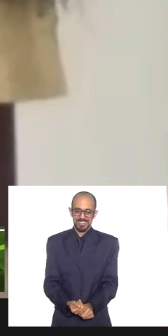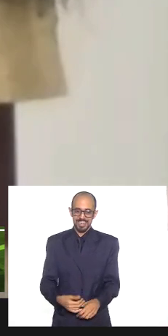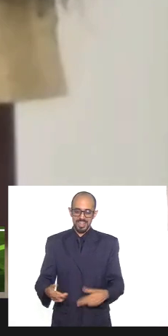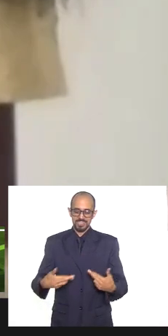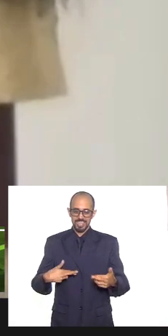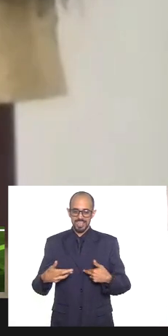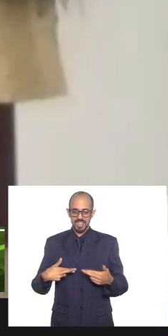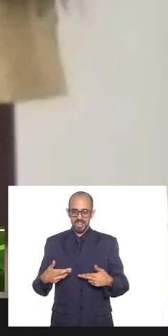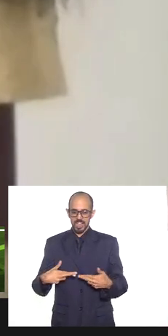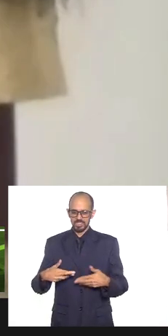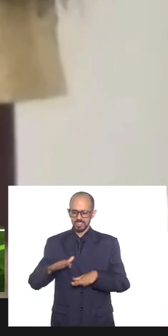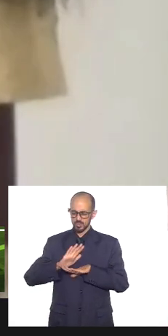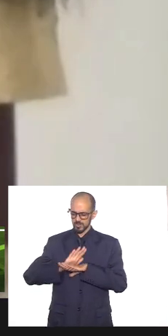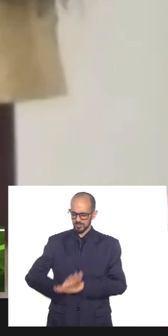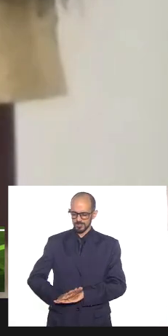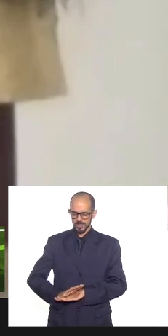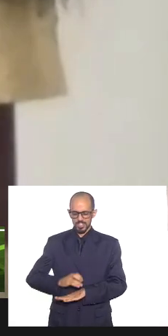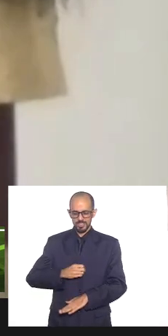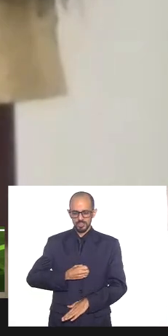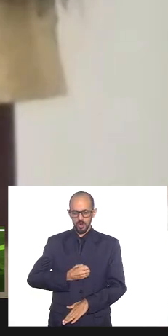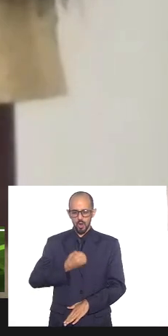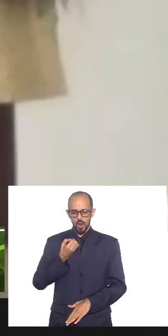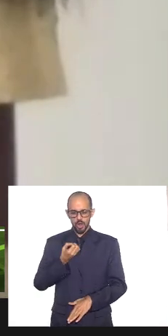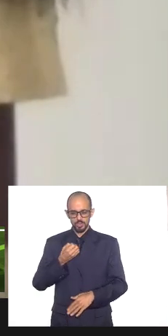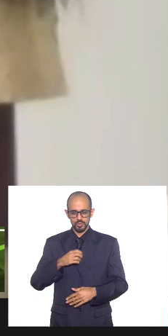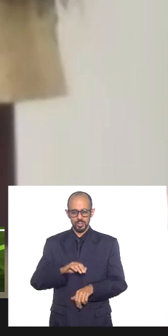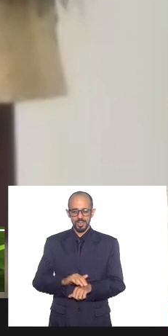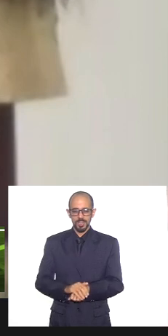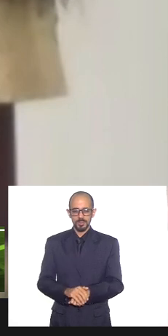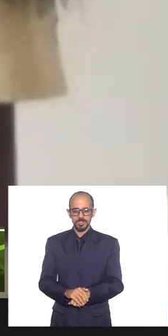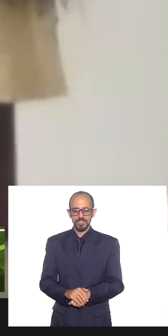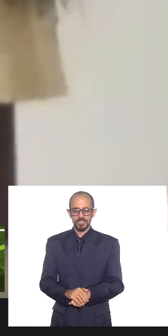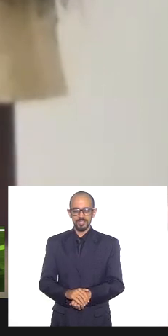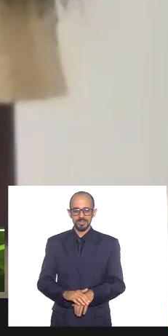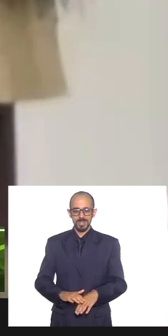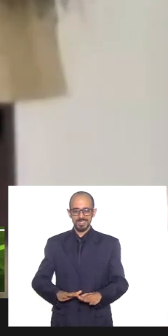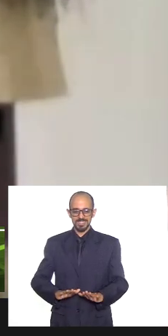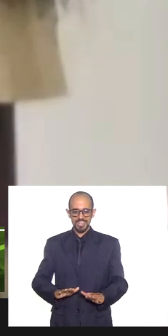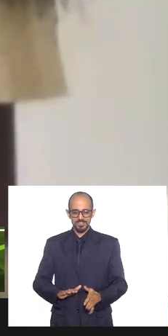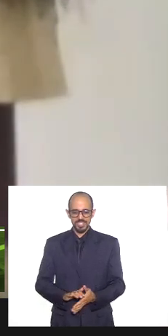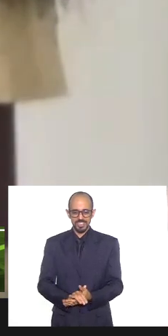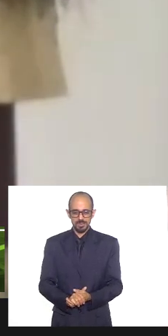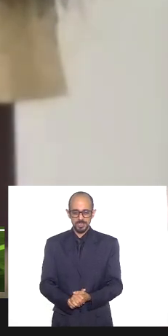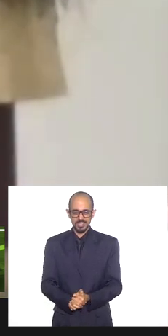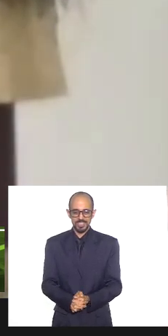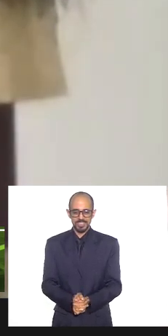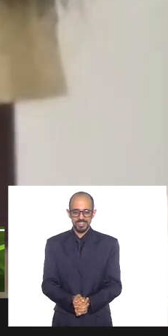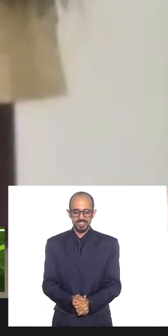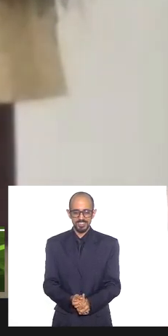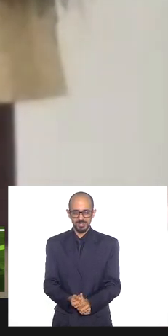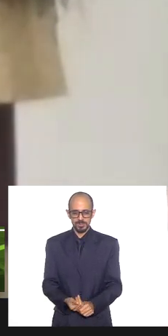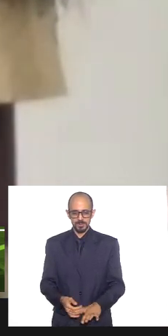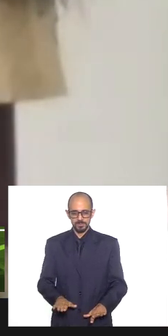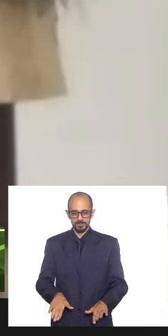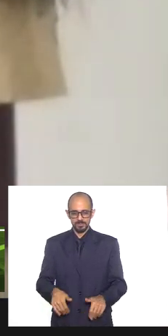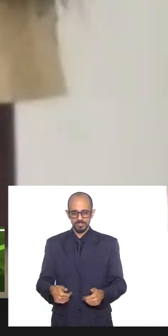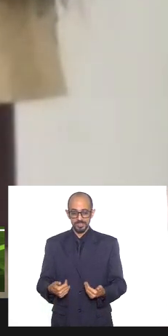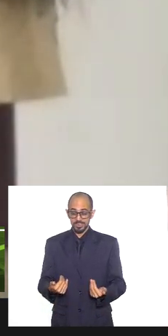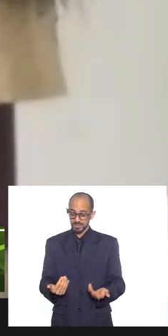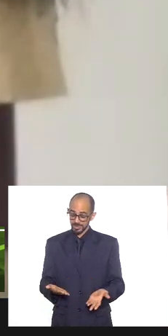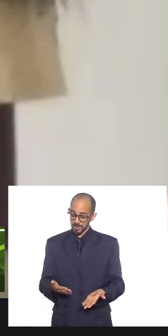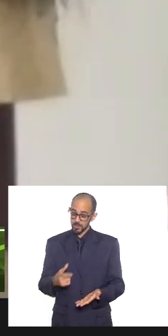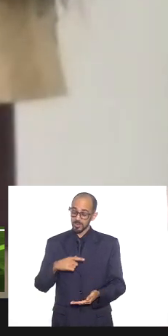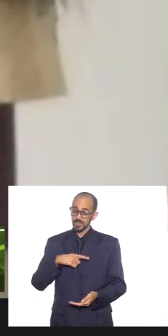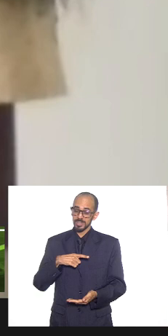relação de opressão de ódio o ódio é um elemento fundante da criação do mundo e que tem base